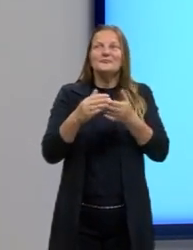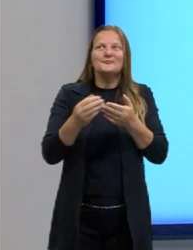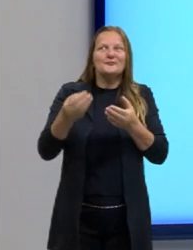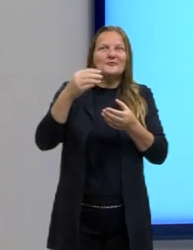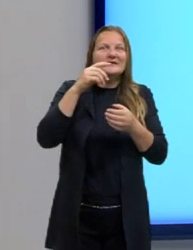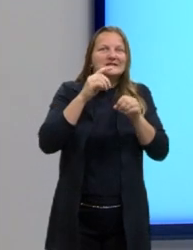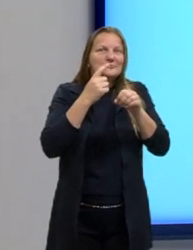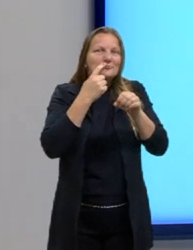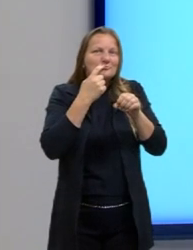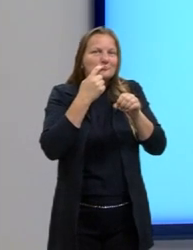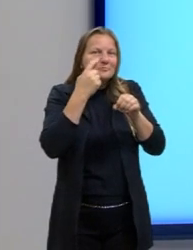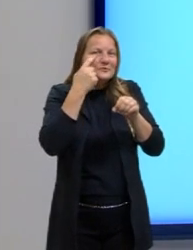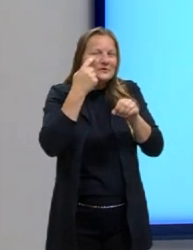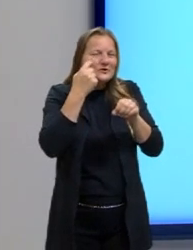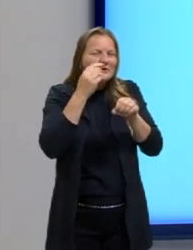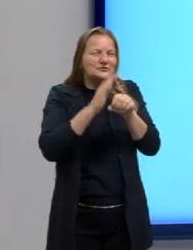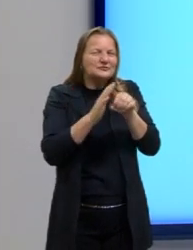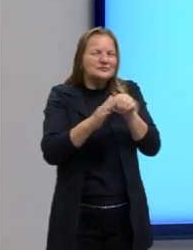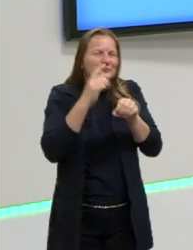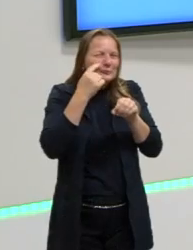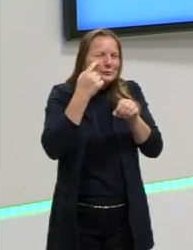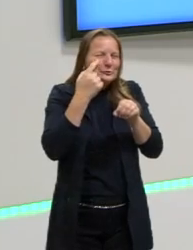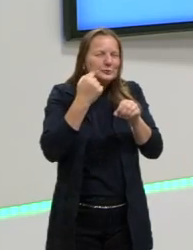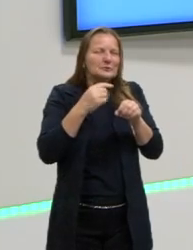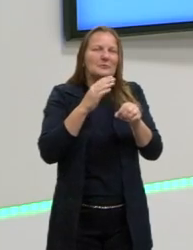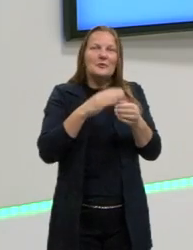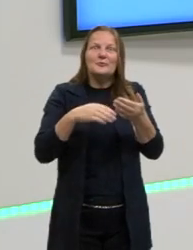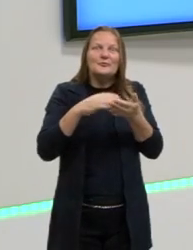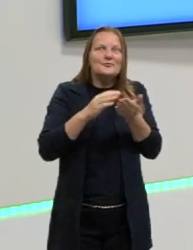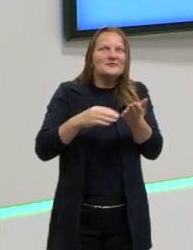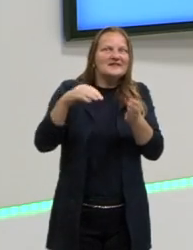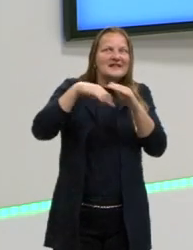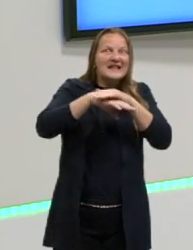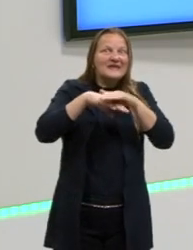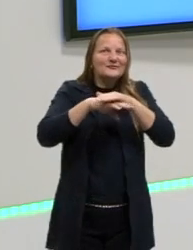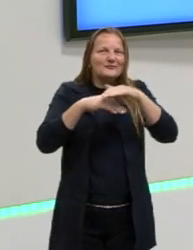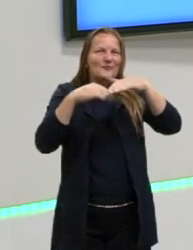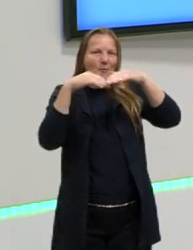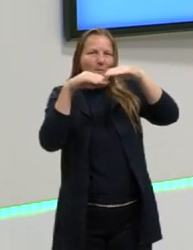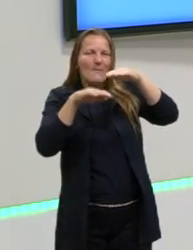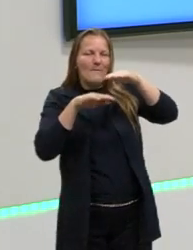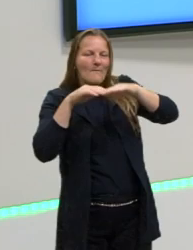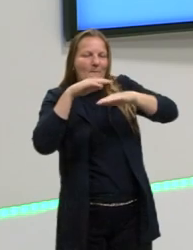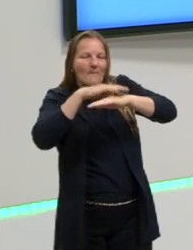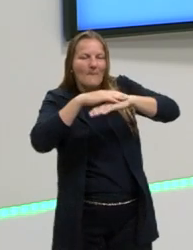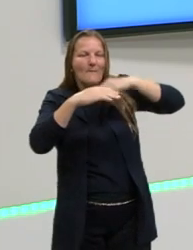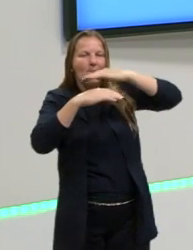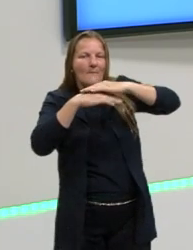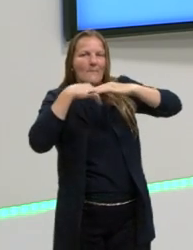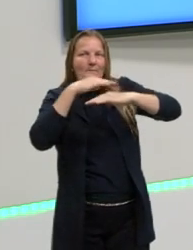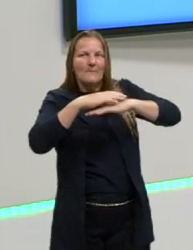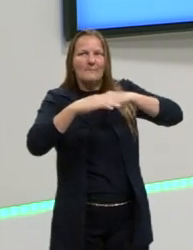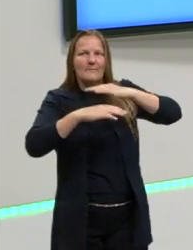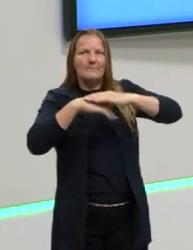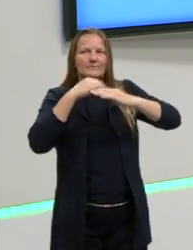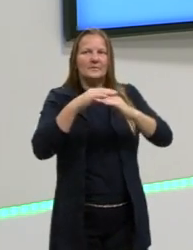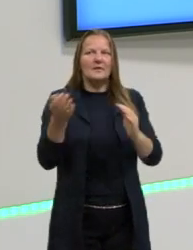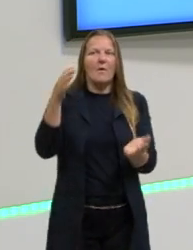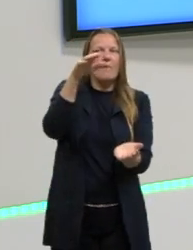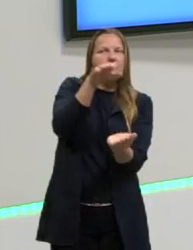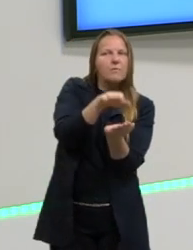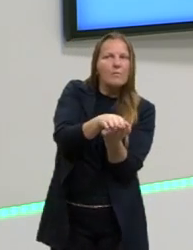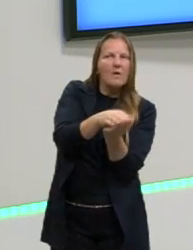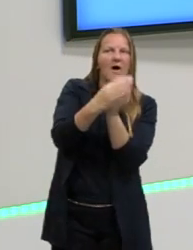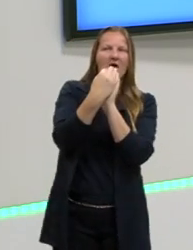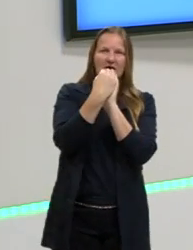mágica do nosso recheio, do texto sanduíche, está aqui para nós, para a gente perceber o que é além